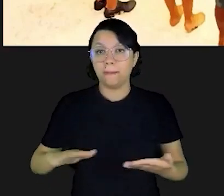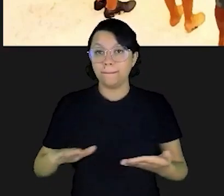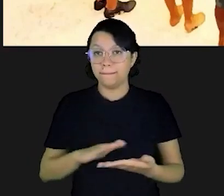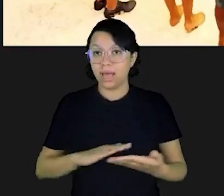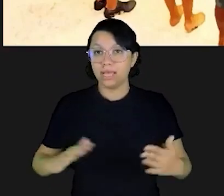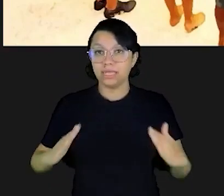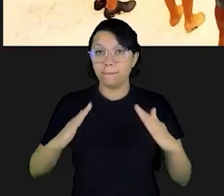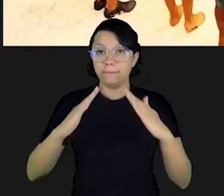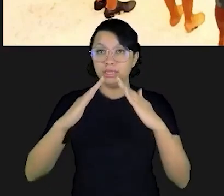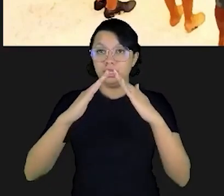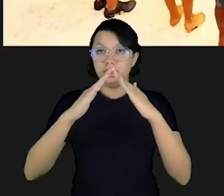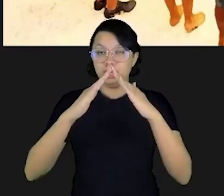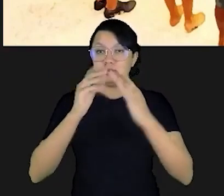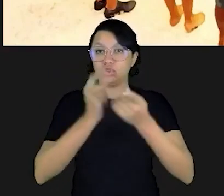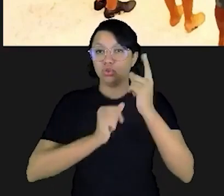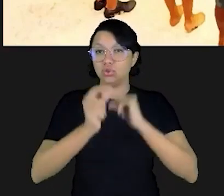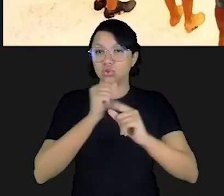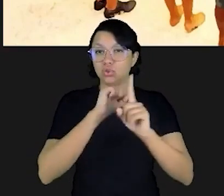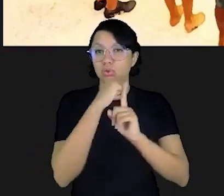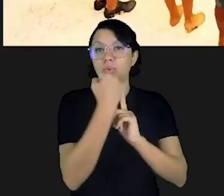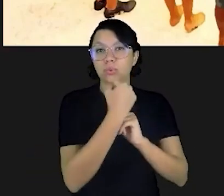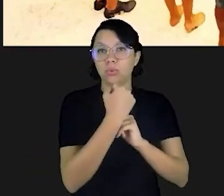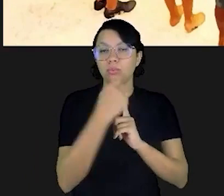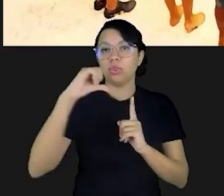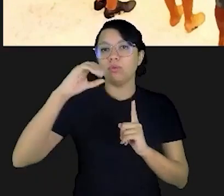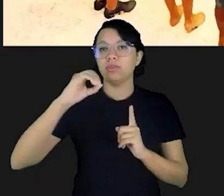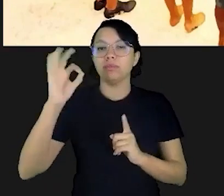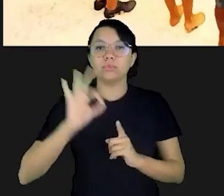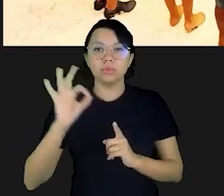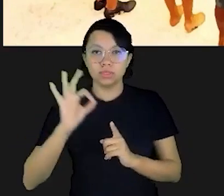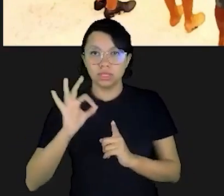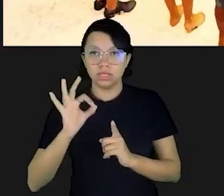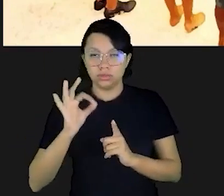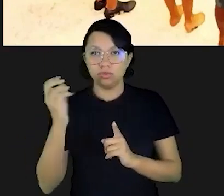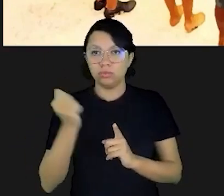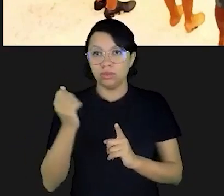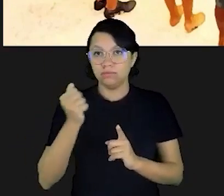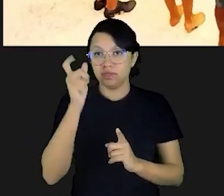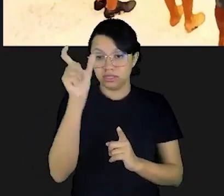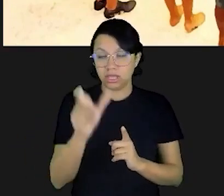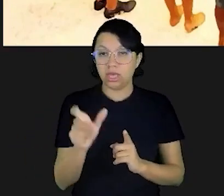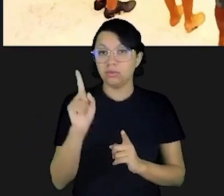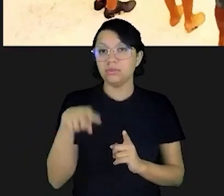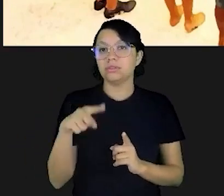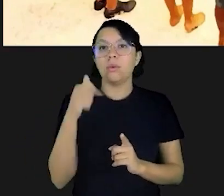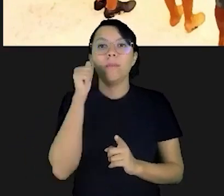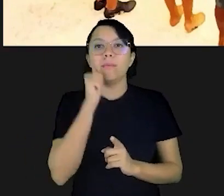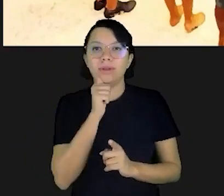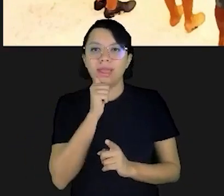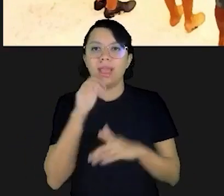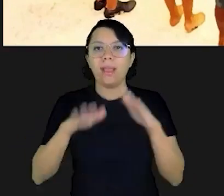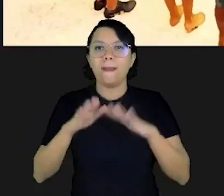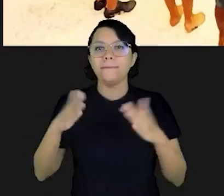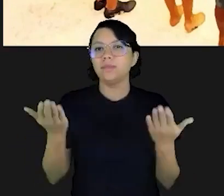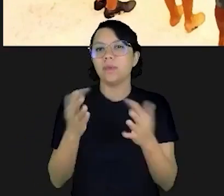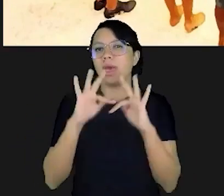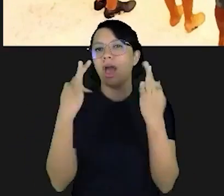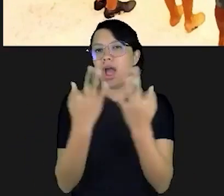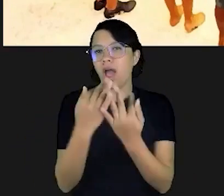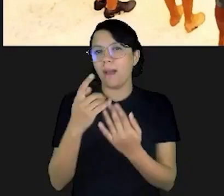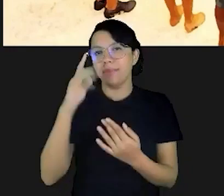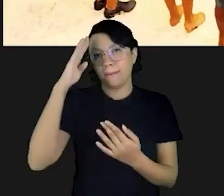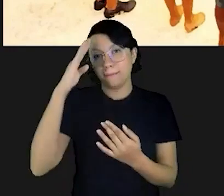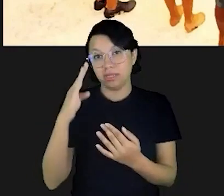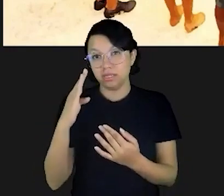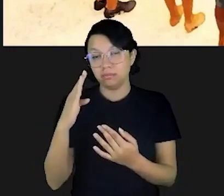e 95% dos beneficiários do Bolsa Família são mulheres. E mesmo no caso destas famílias em que